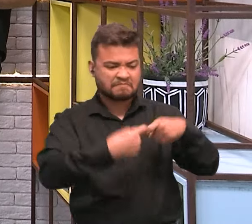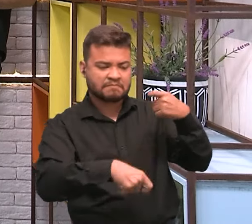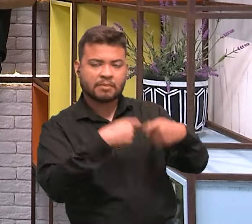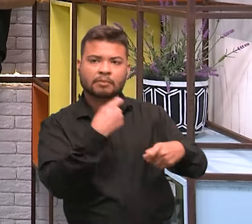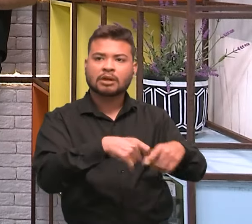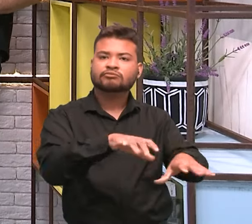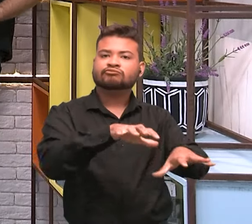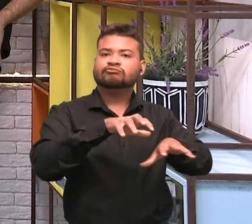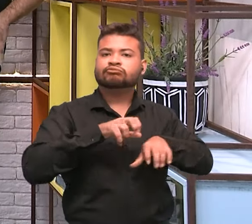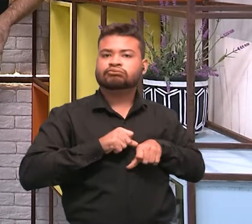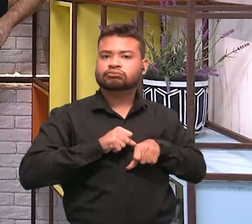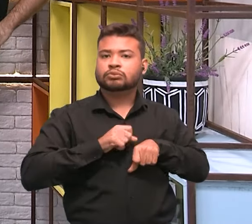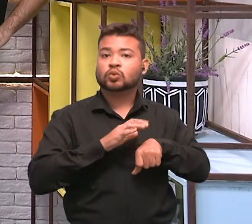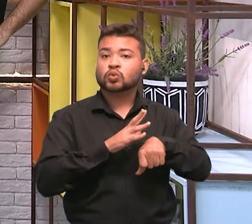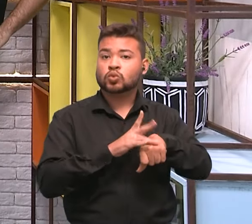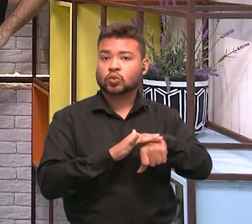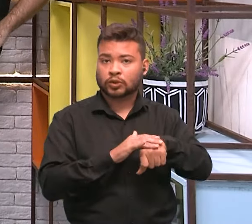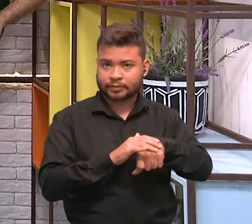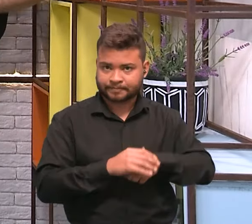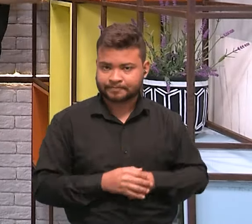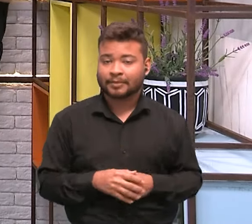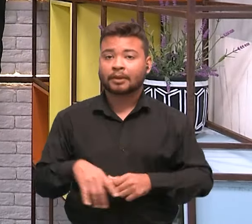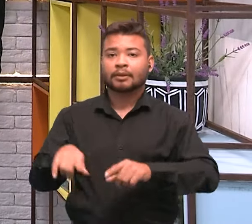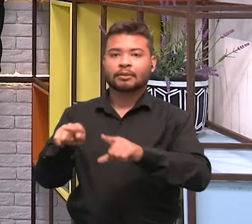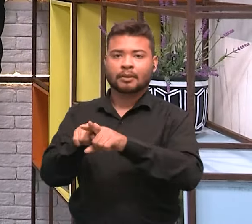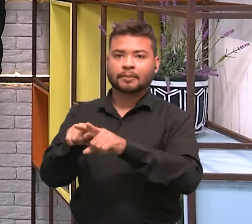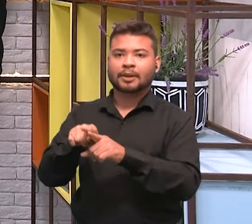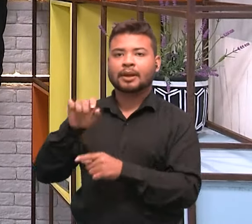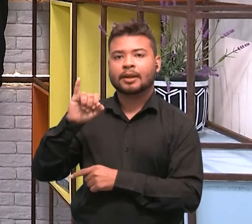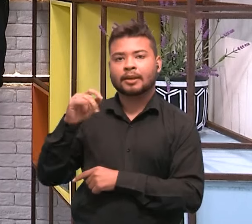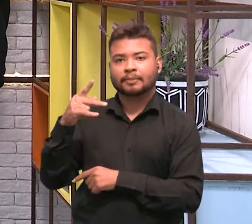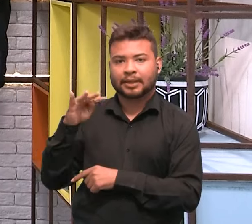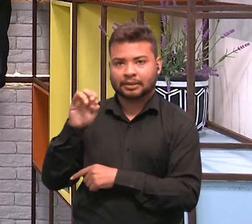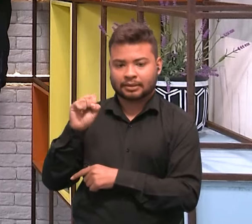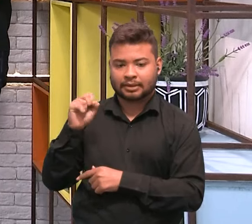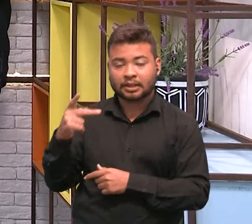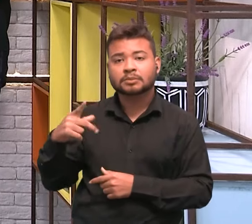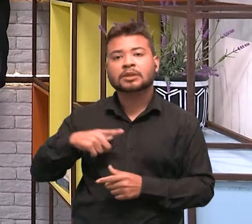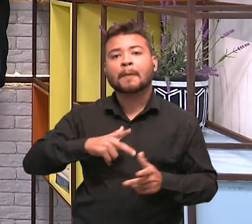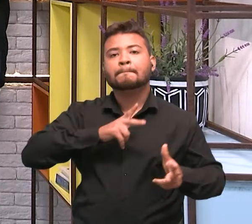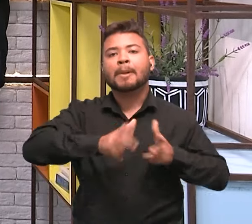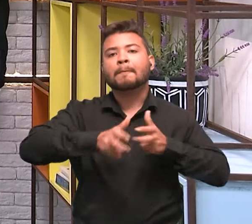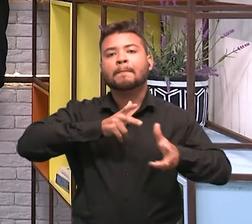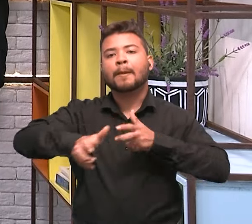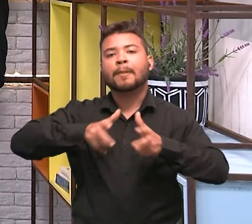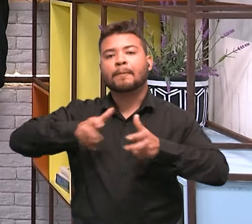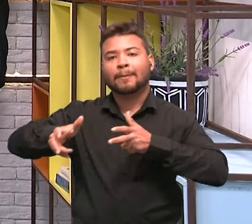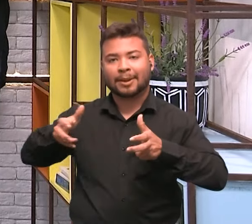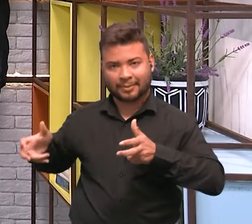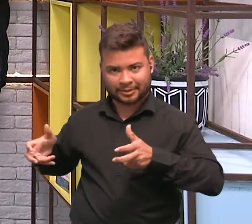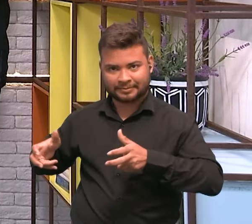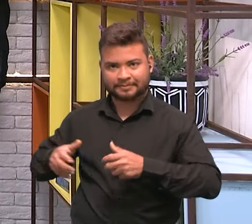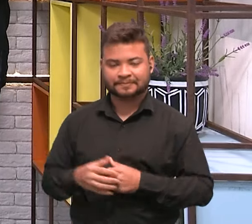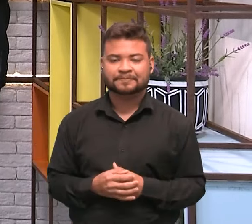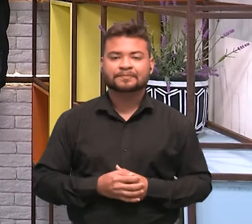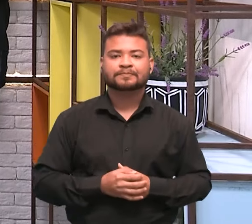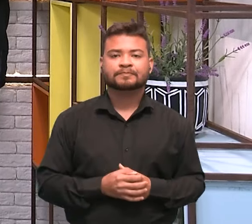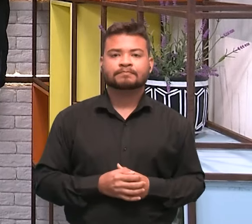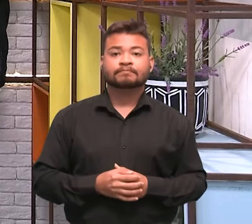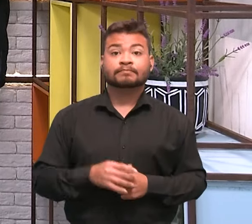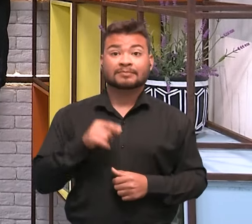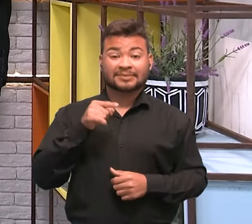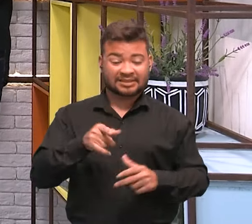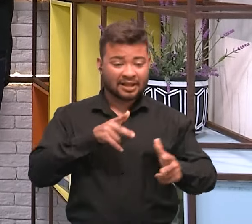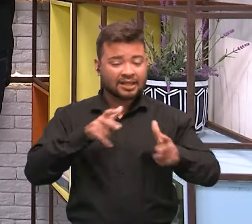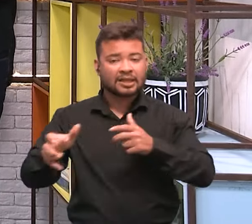Também vai ocorrer vacinação no IPTESP, o Instituto de Patologia Tropical e Saúde Pública da UFG. O serviço